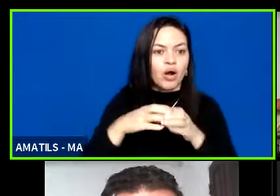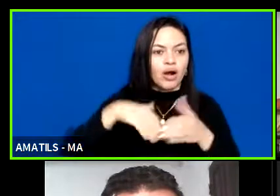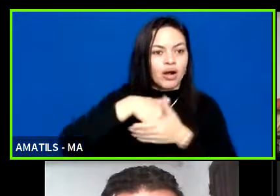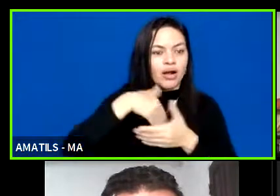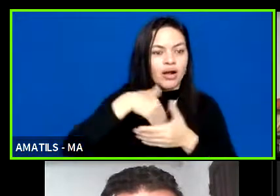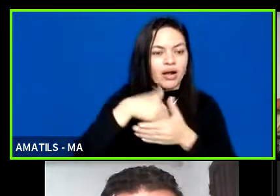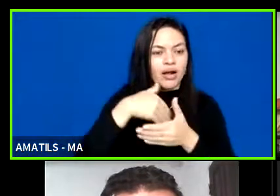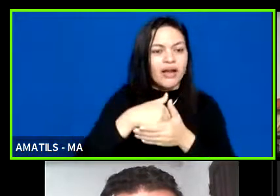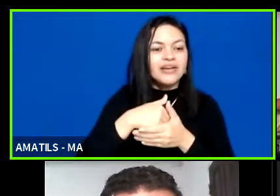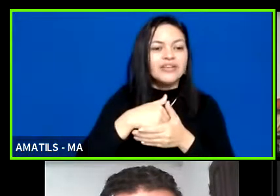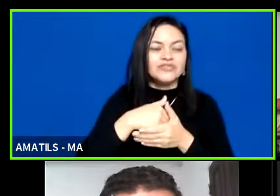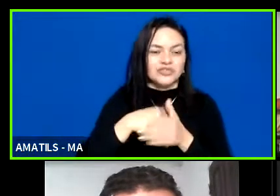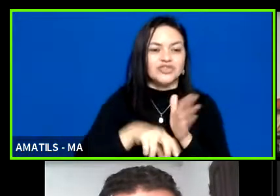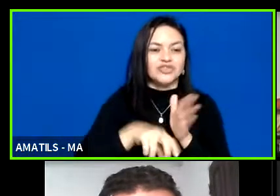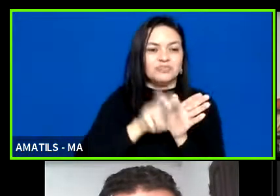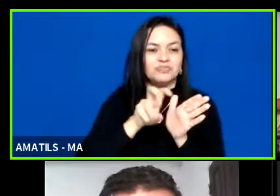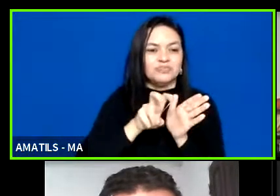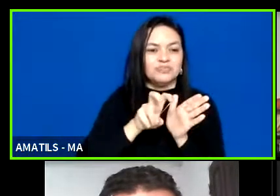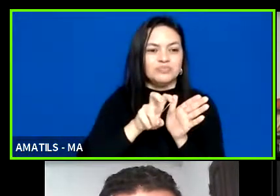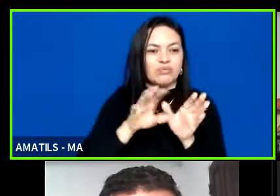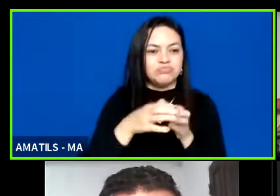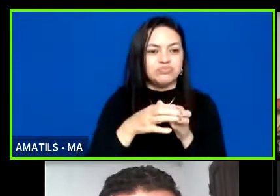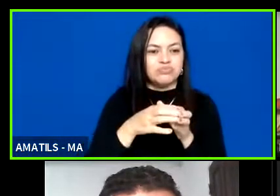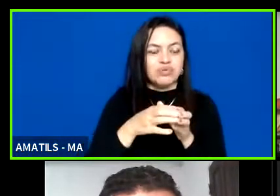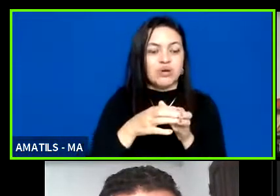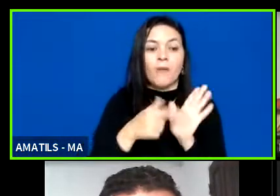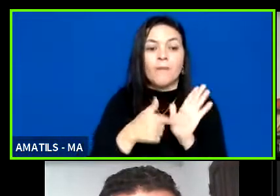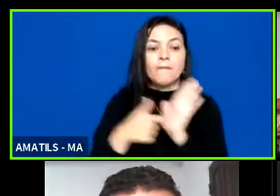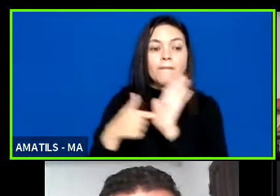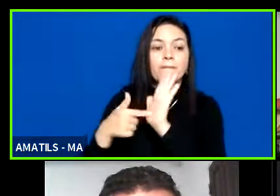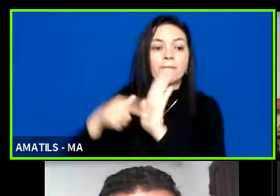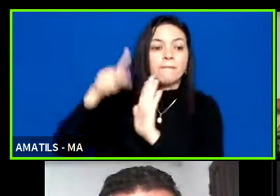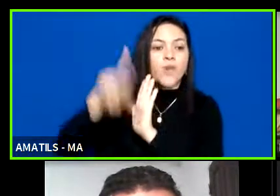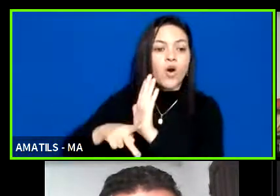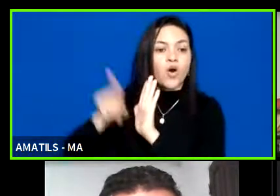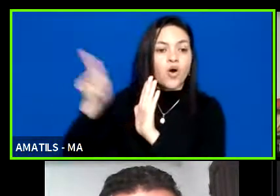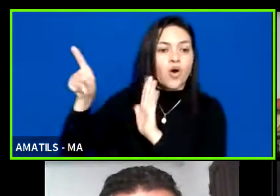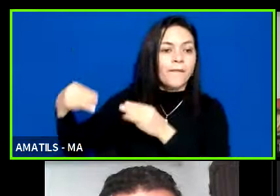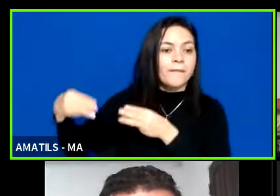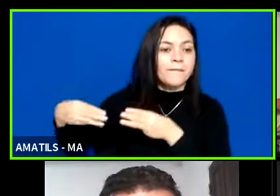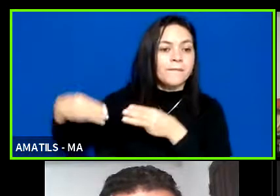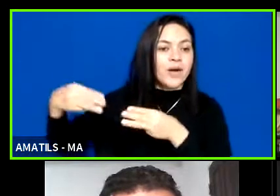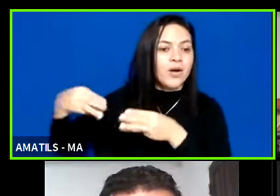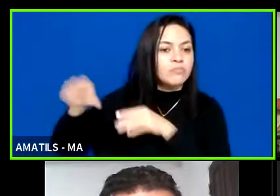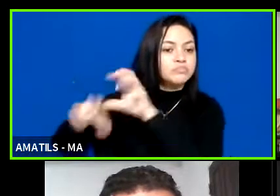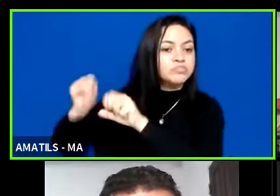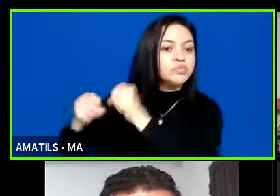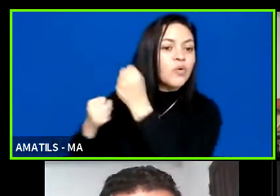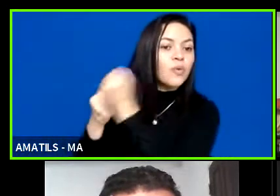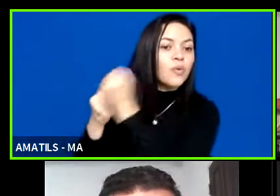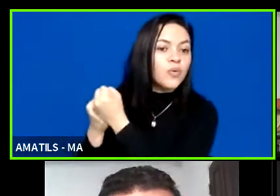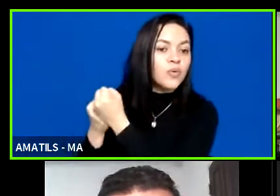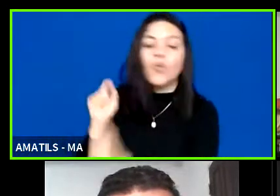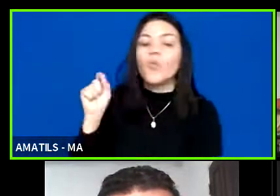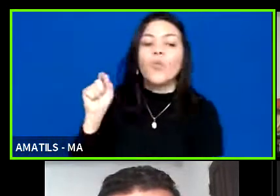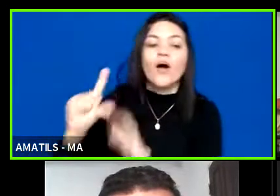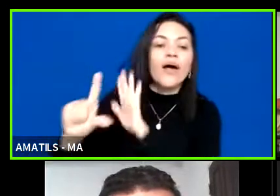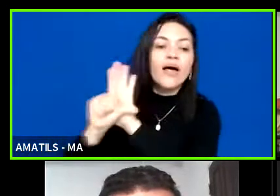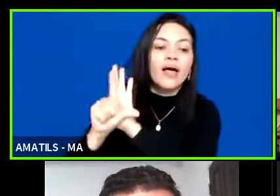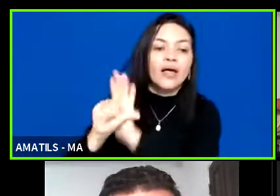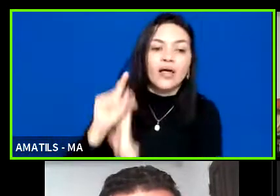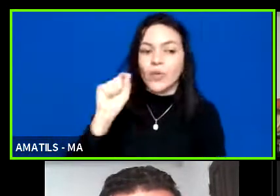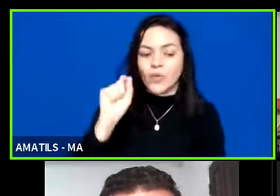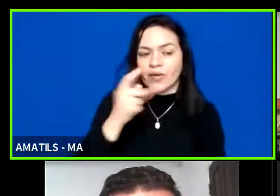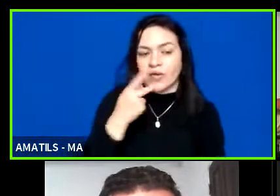apresentam um projeto lá no Ministério, e aí buscam apoios. O que é, na verdade, essa lei? Eu disse para